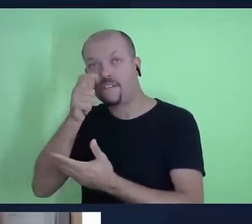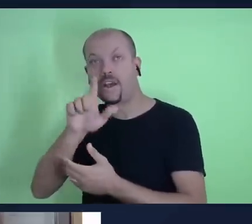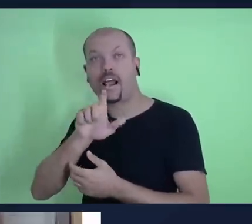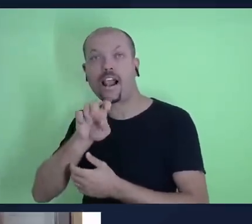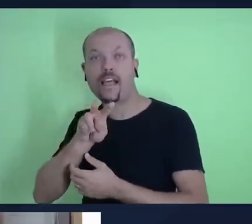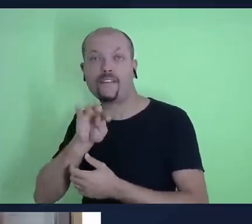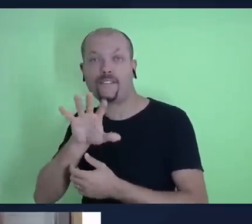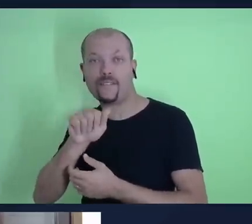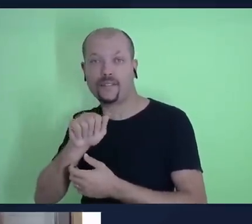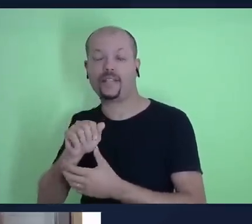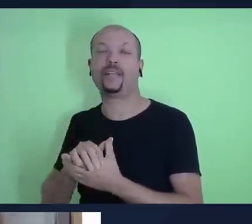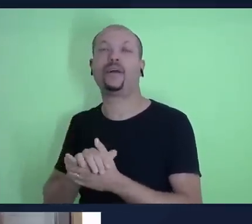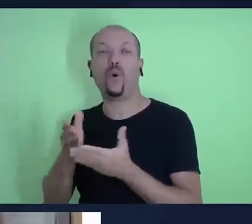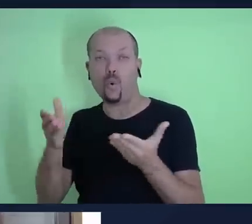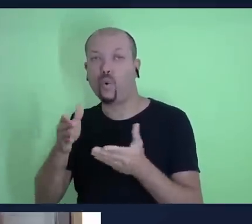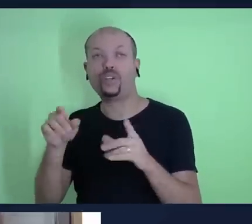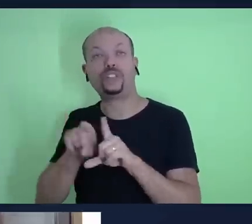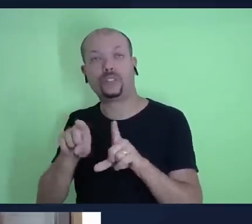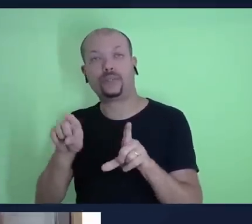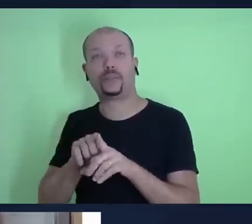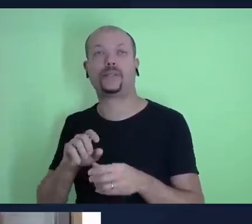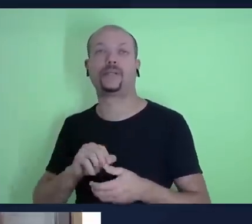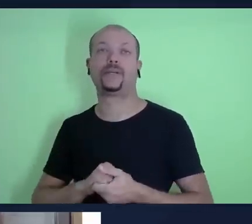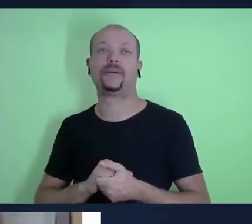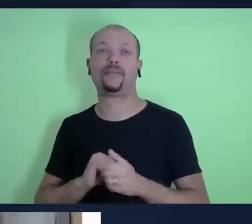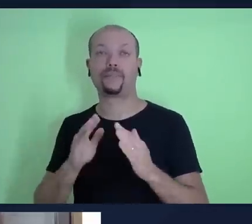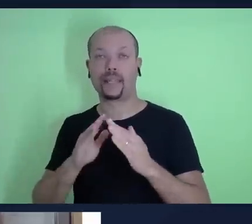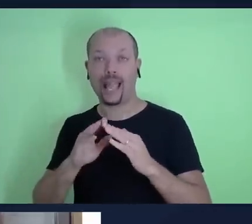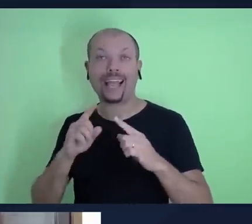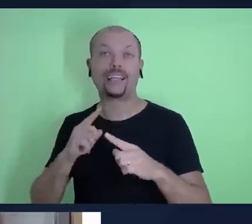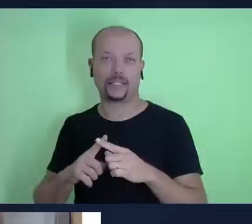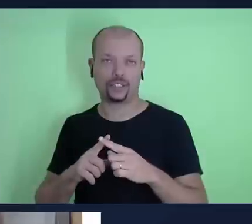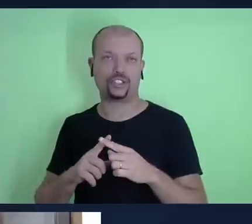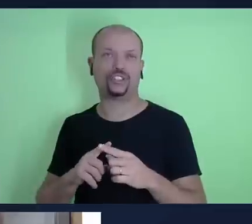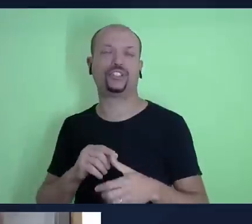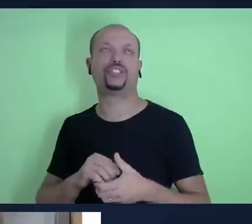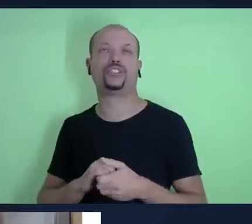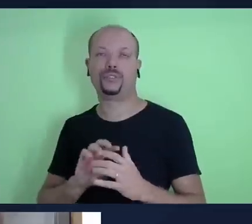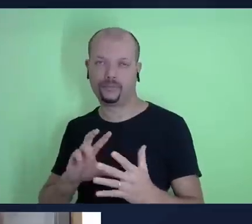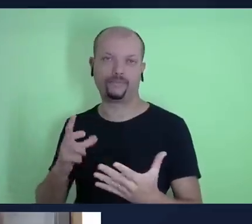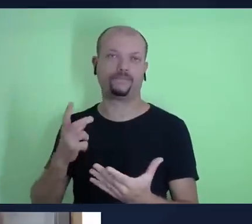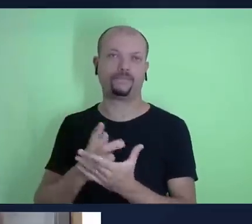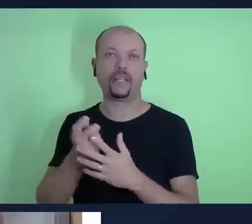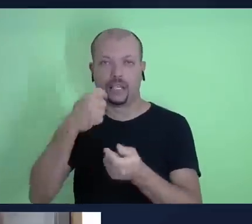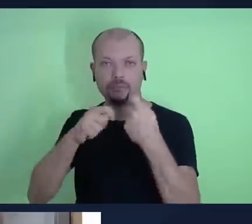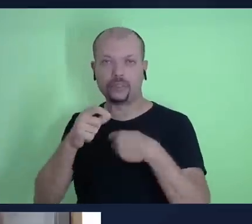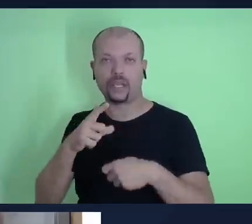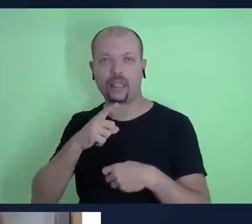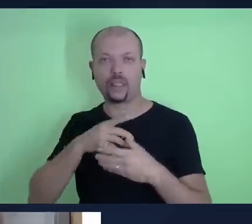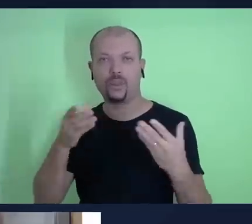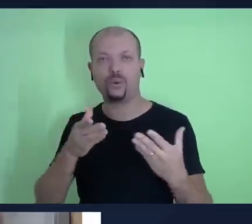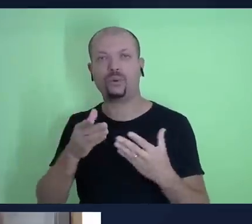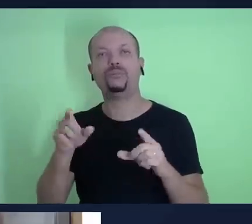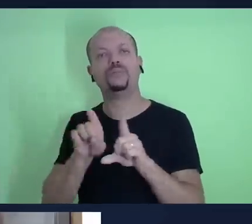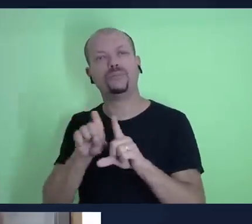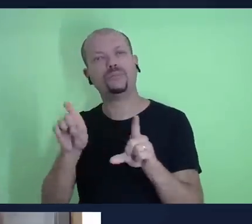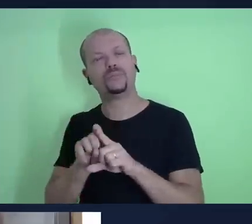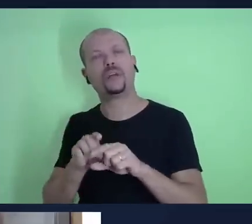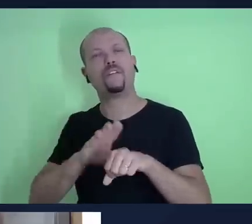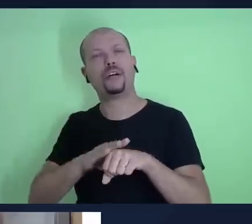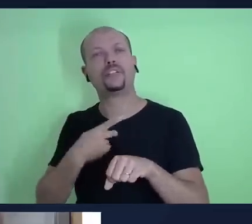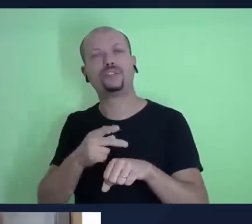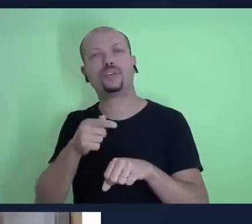da mesma maneira hoje. A igreja, com a estrutura administrativa que tem hoje, permite que a gente consiga